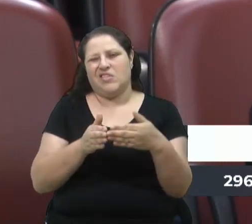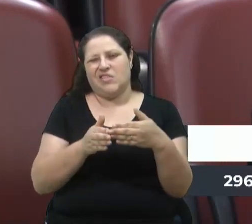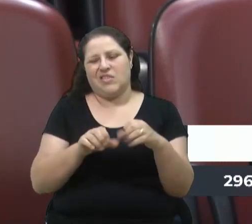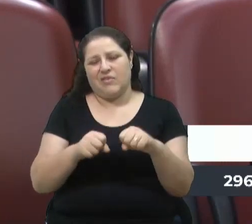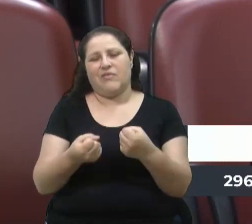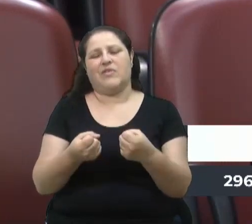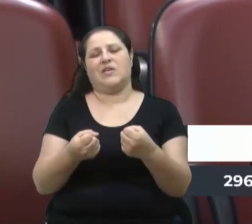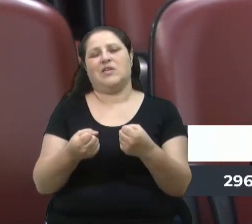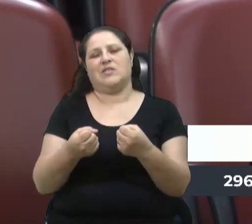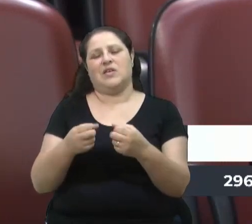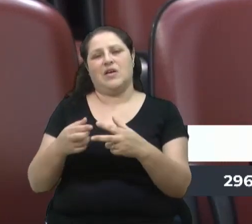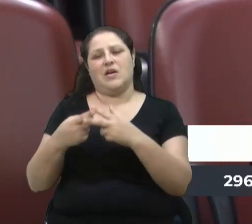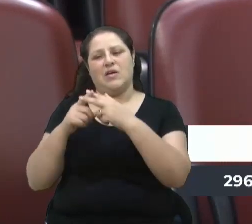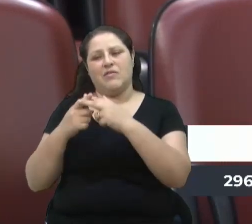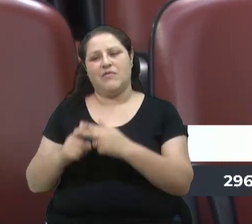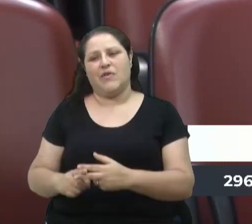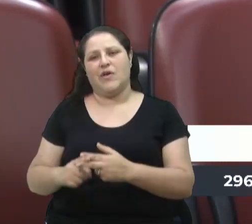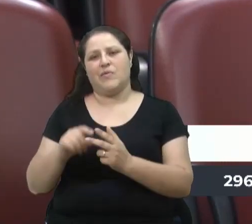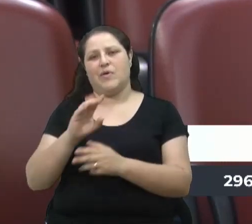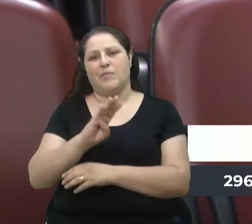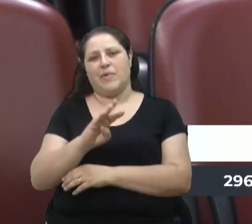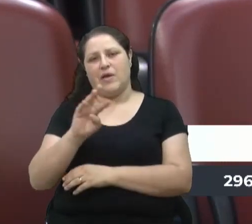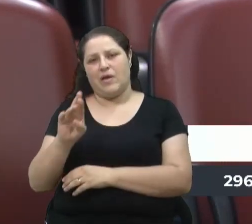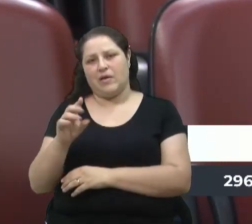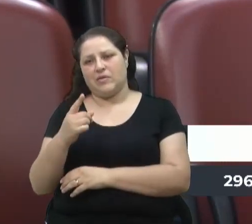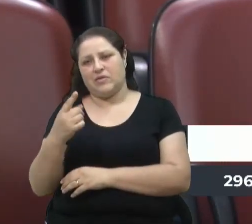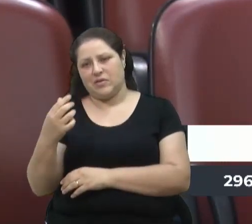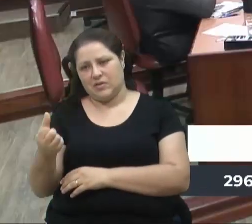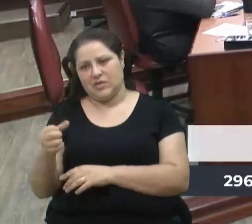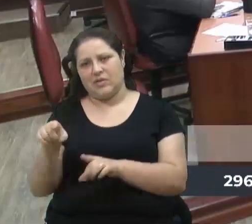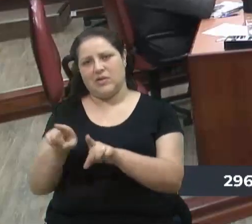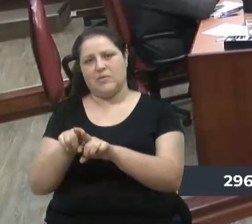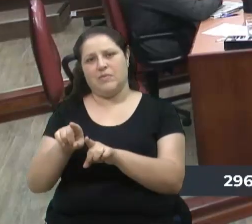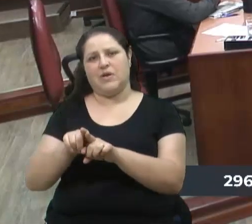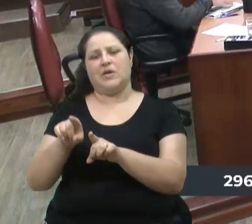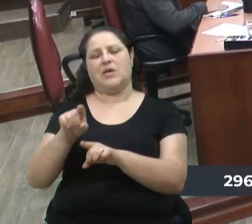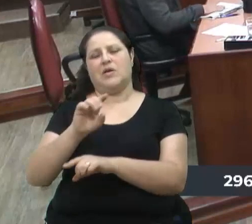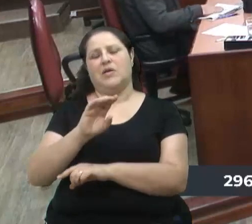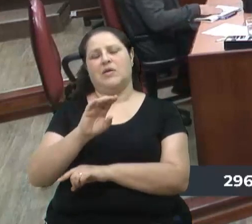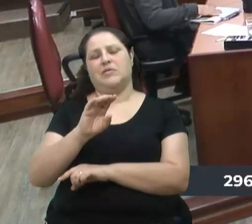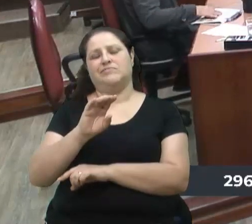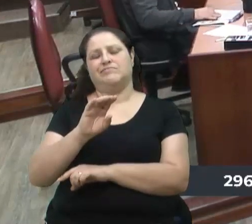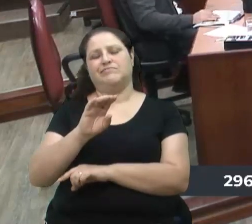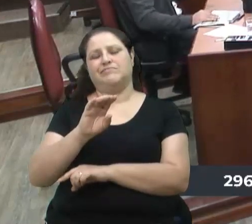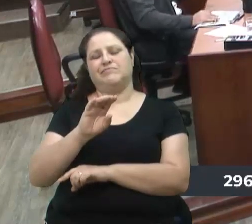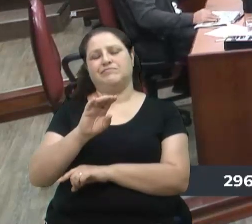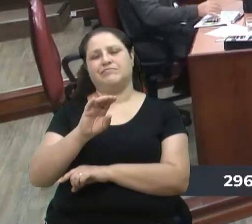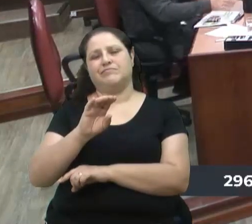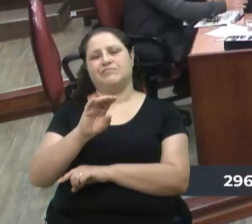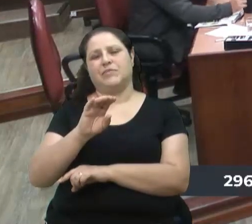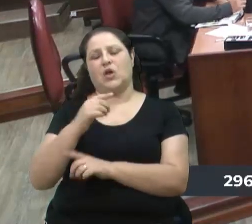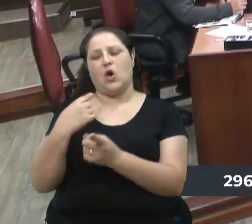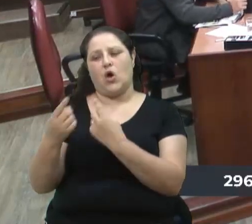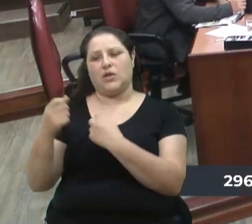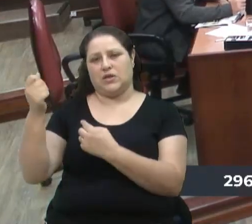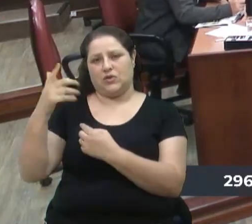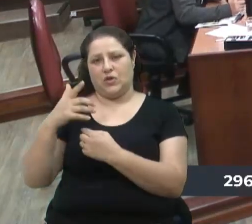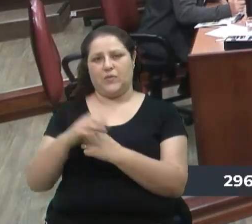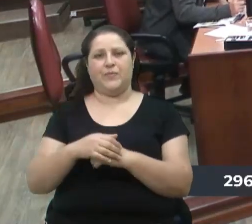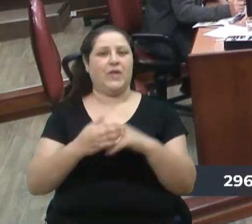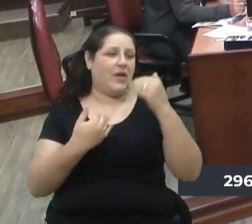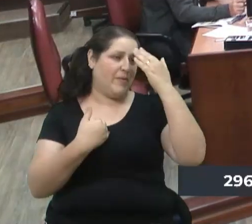e BR-116. A sua parte, Lucas. Obrigado, vereador Clóvis Xuxa. Parabéns pelo seu trabalho. Acho que, de fato,